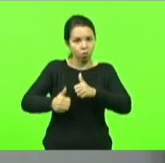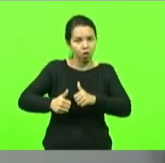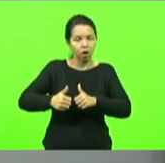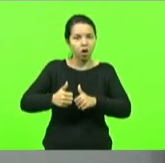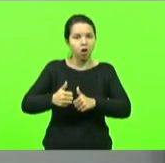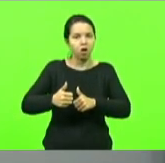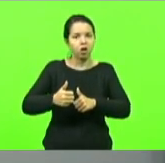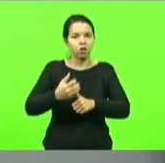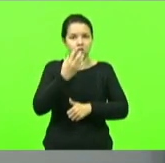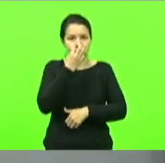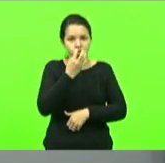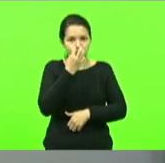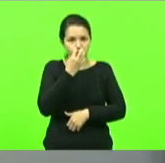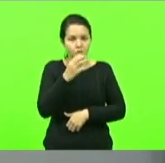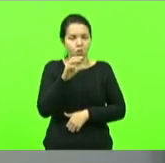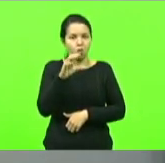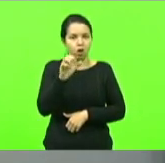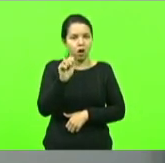especialmente